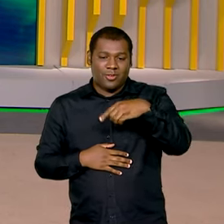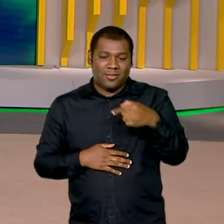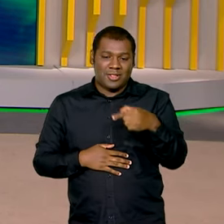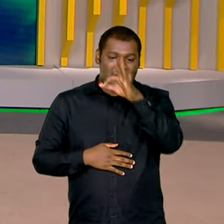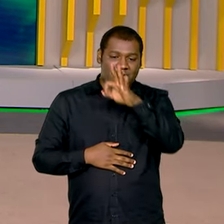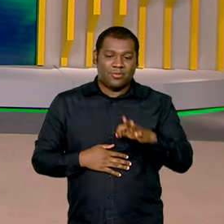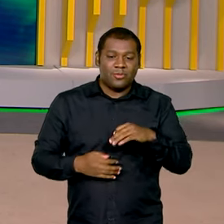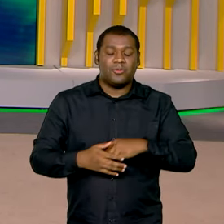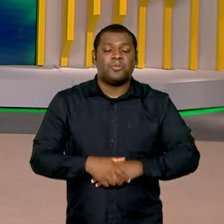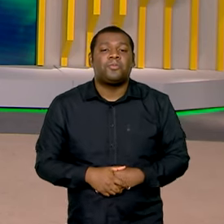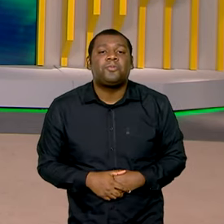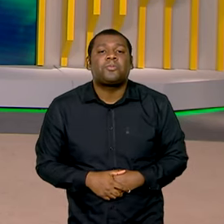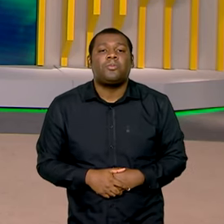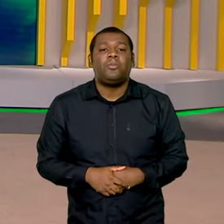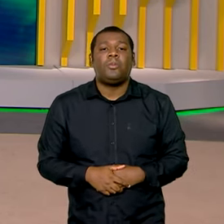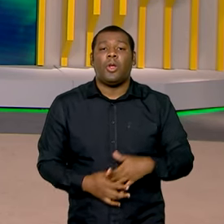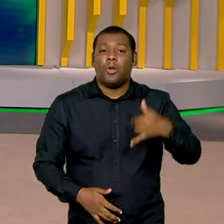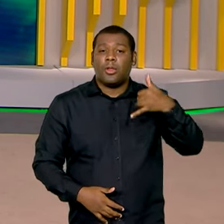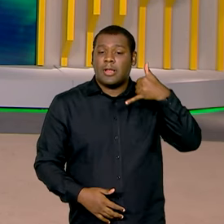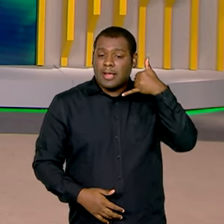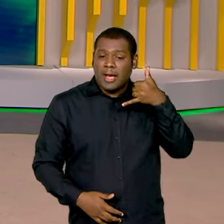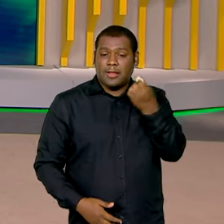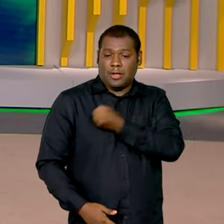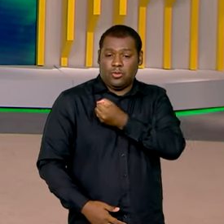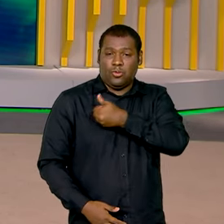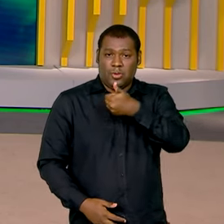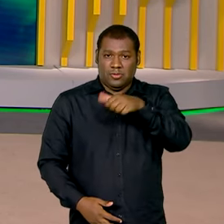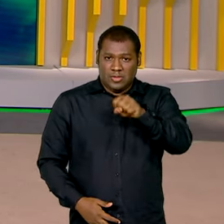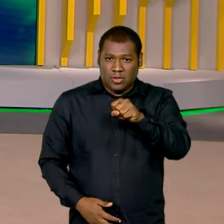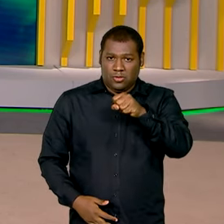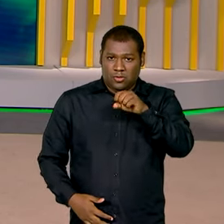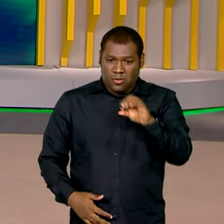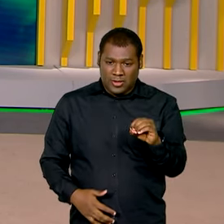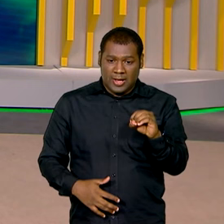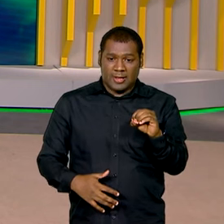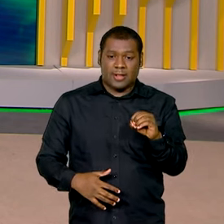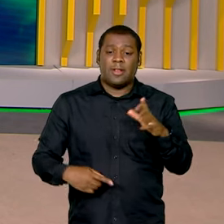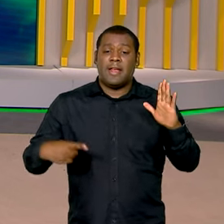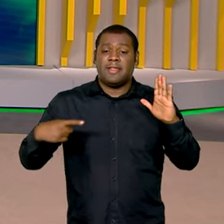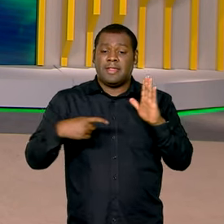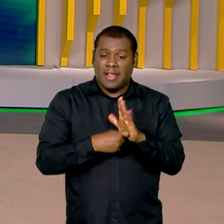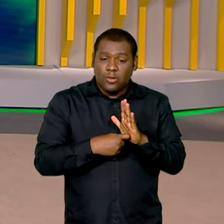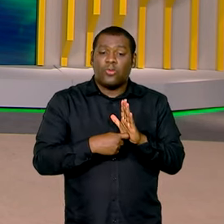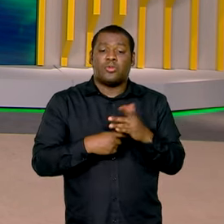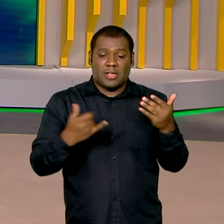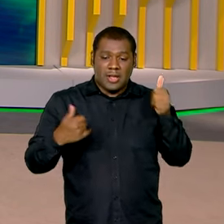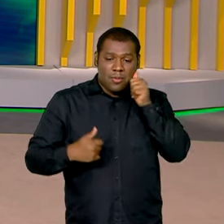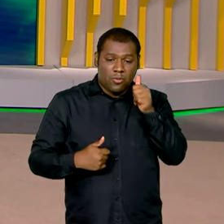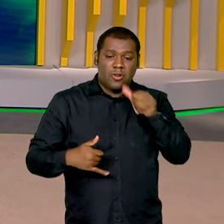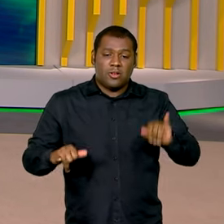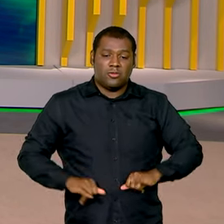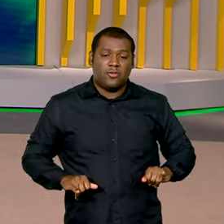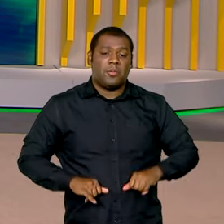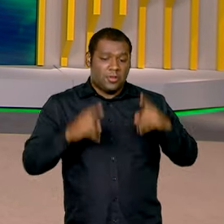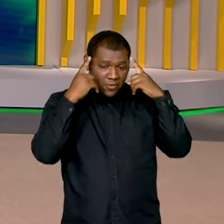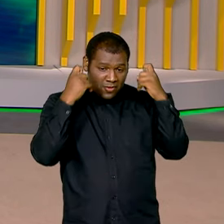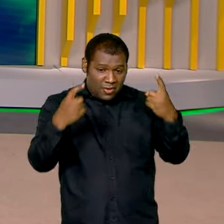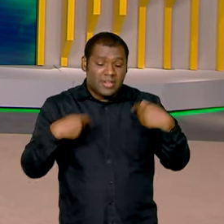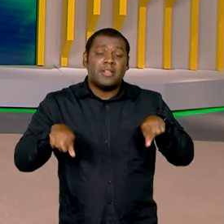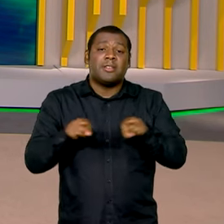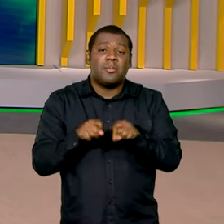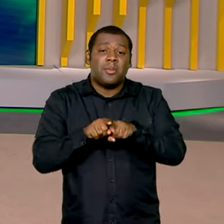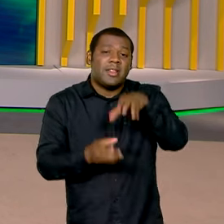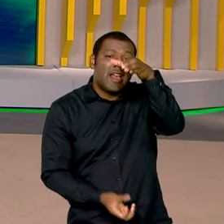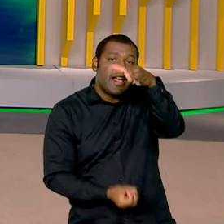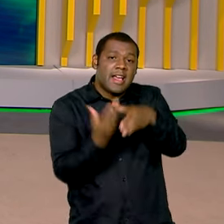Além do Ligue 180, conhecido canal para denunciar violência contra as mulheres, foi lançado também o Painel